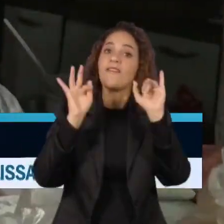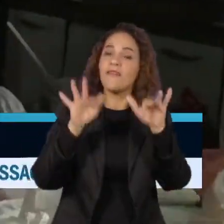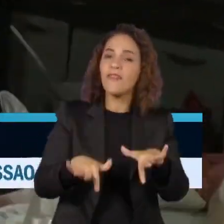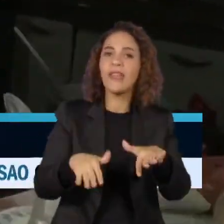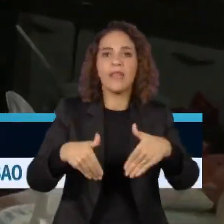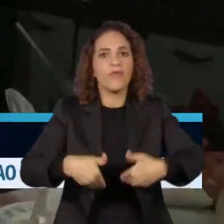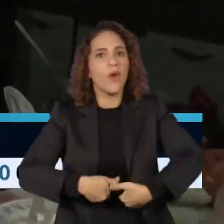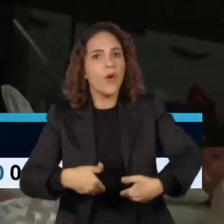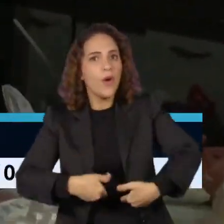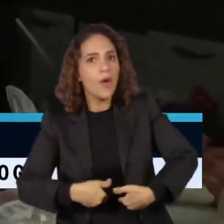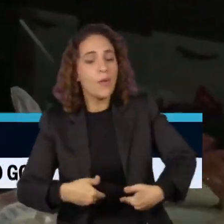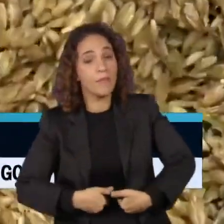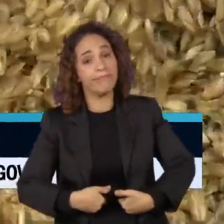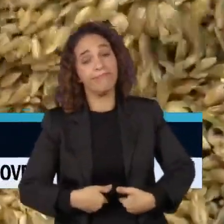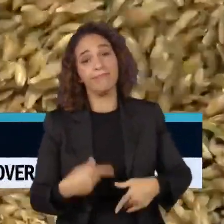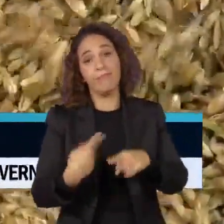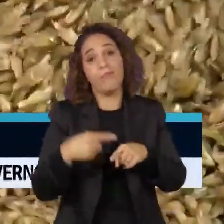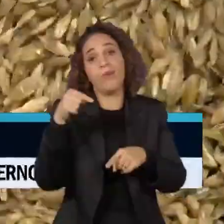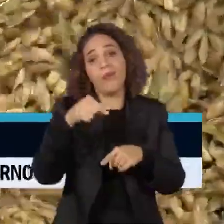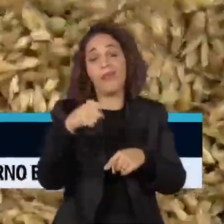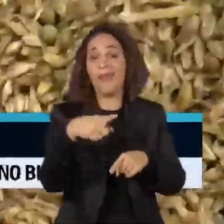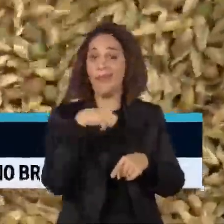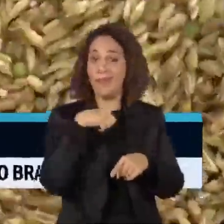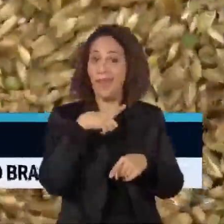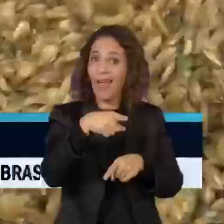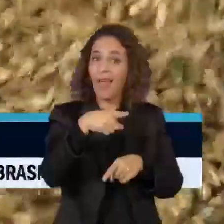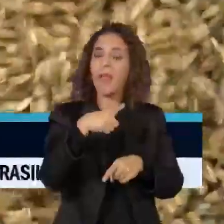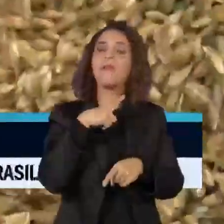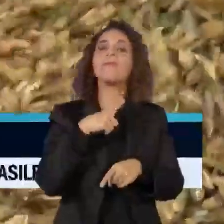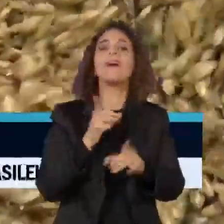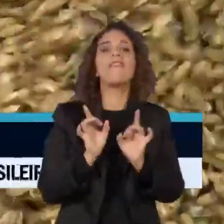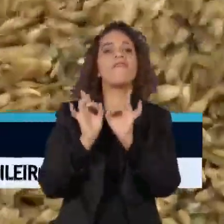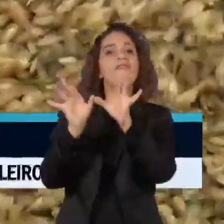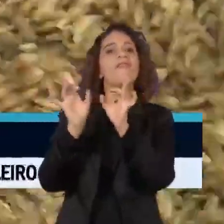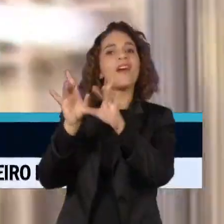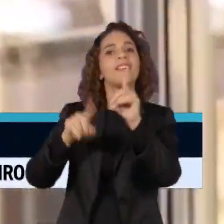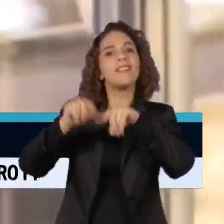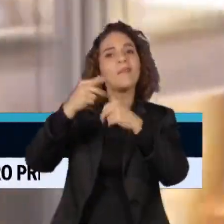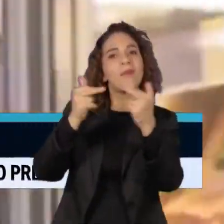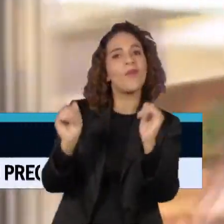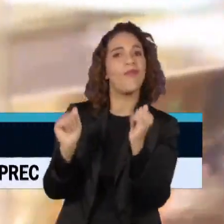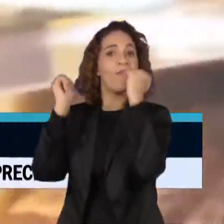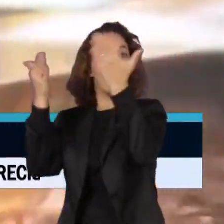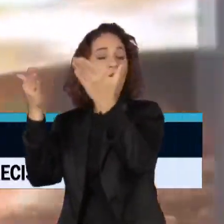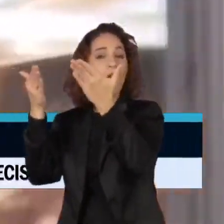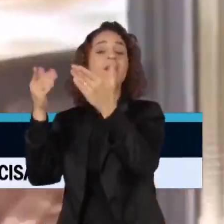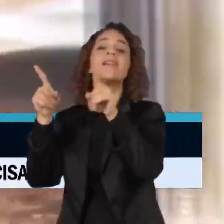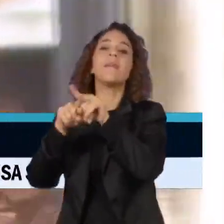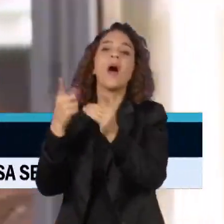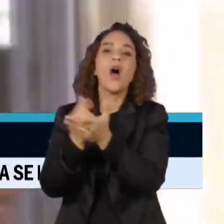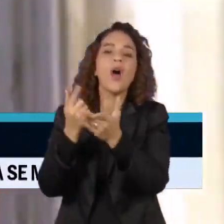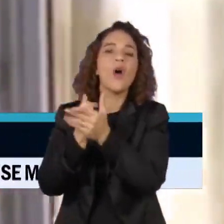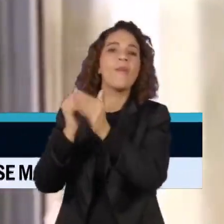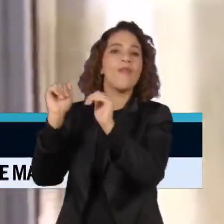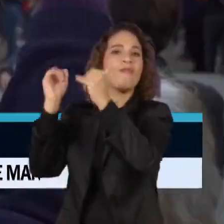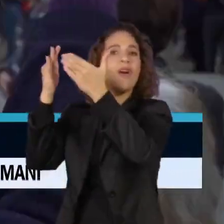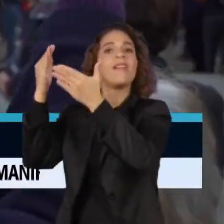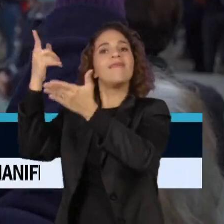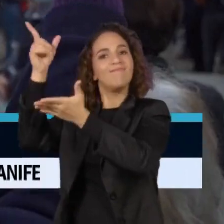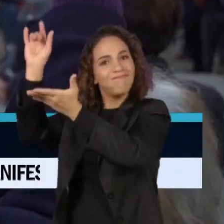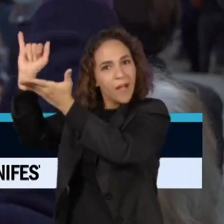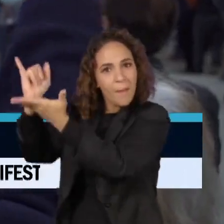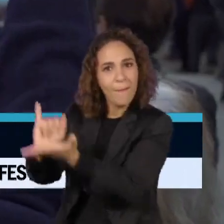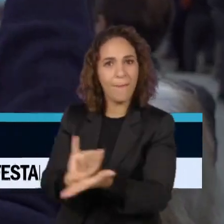porque é um acordo que vai fazer com que a gente exporte mais produtos agrícolas e importe produtos industrializados.